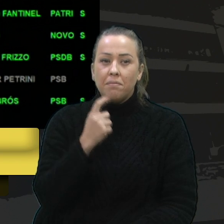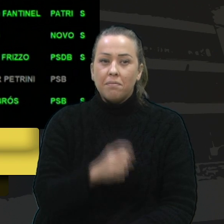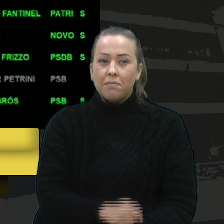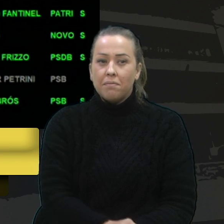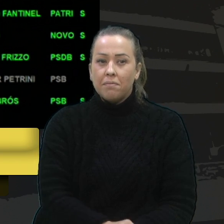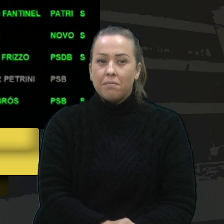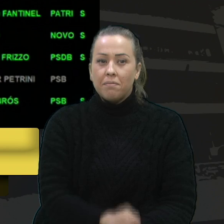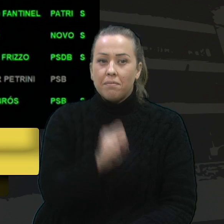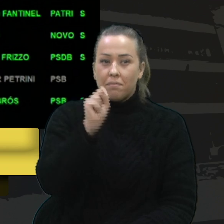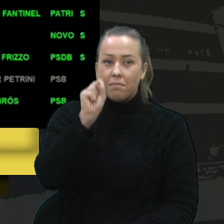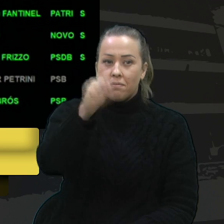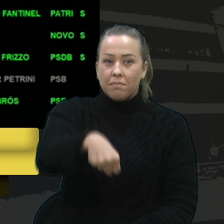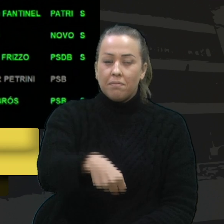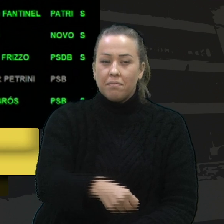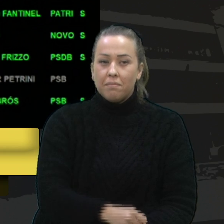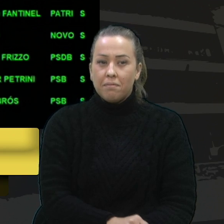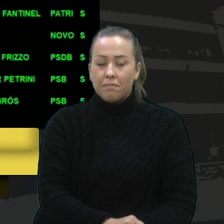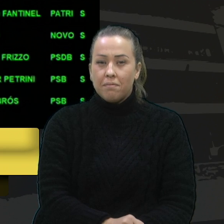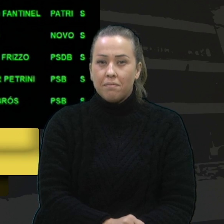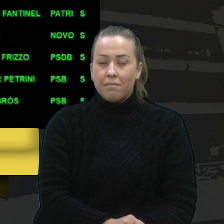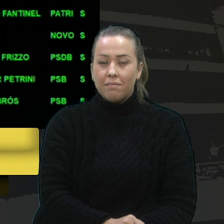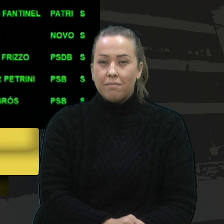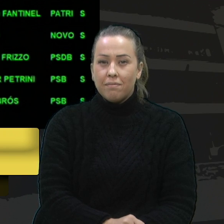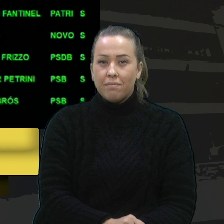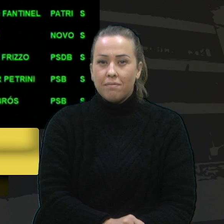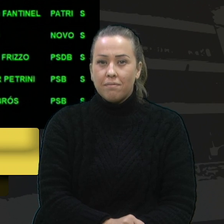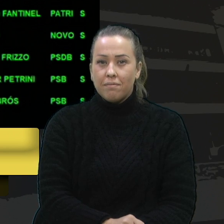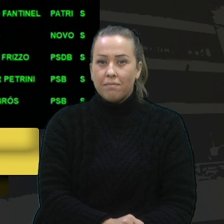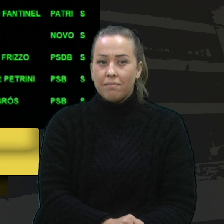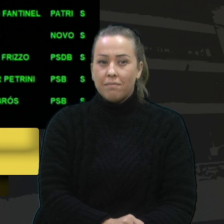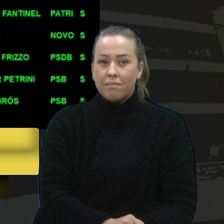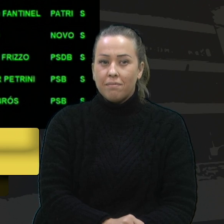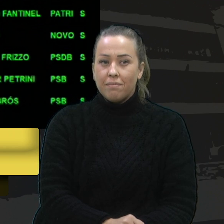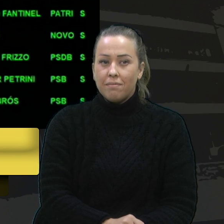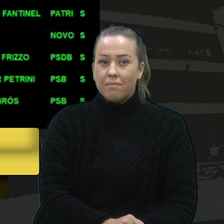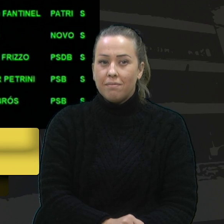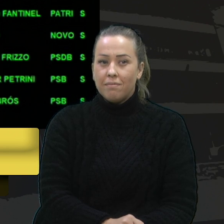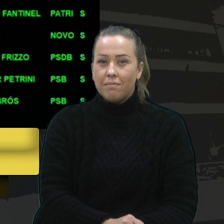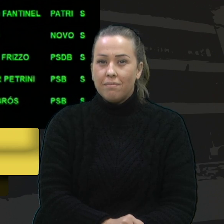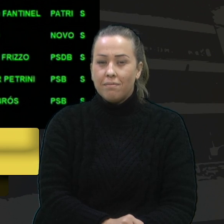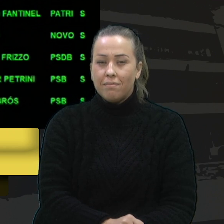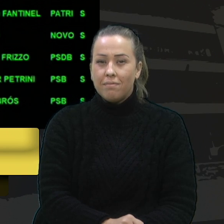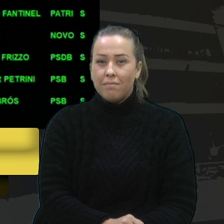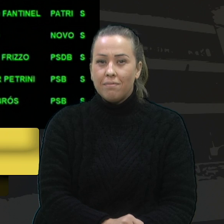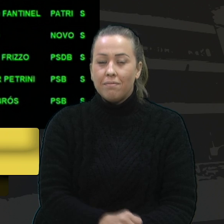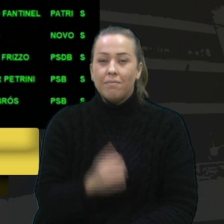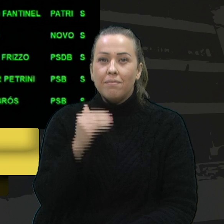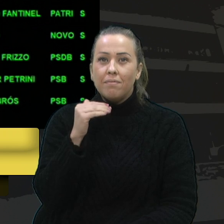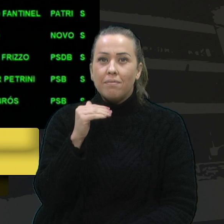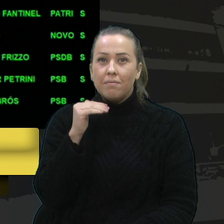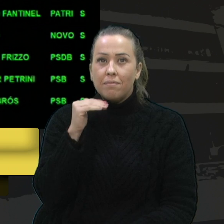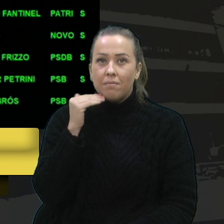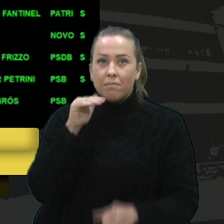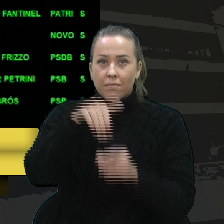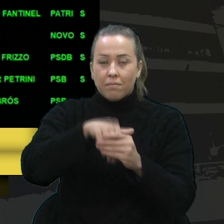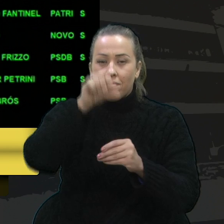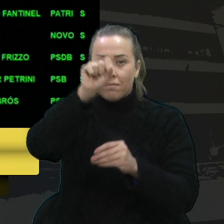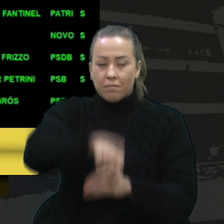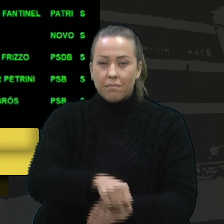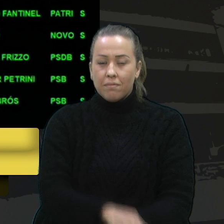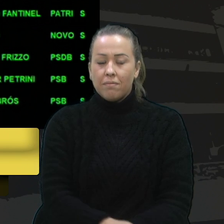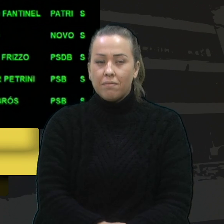Sim, presidente. Sim, vereadora Marisol Santos. Voto sim.